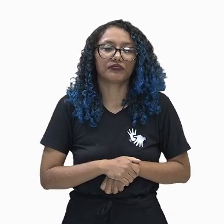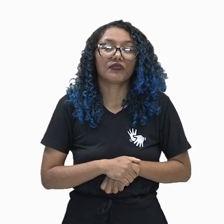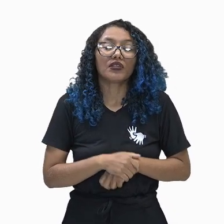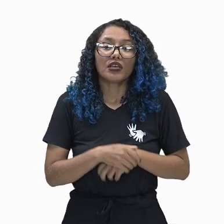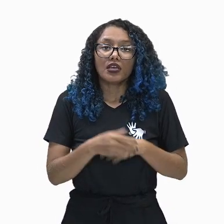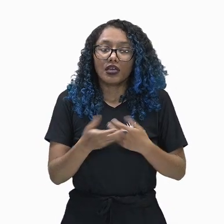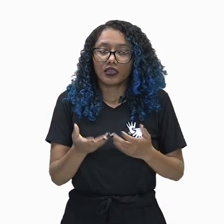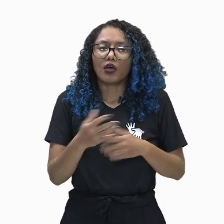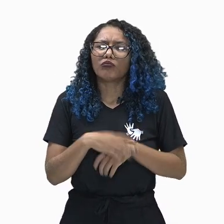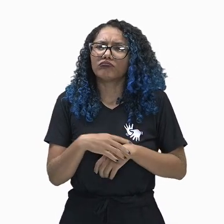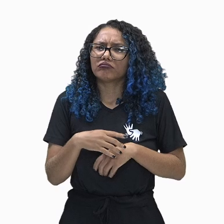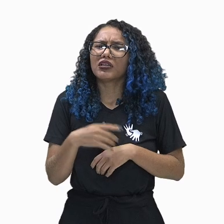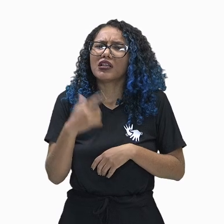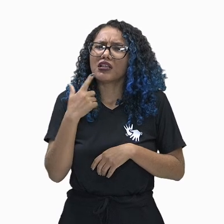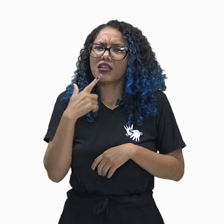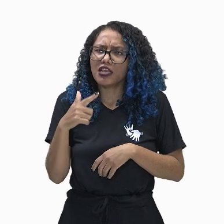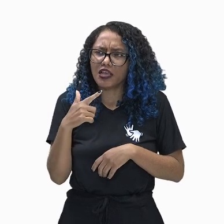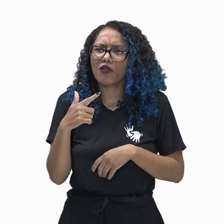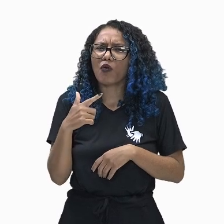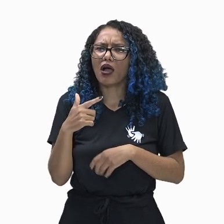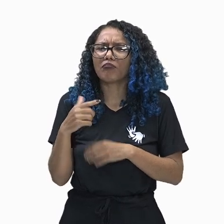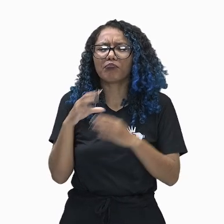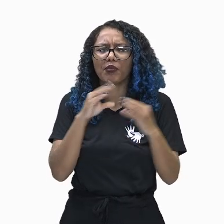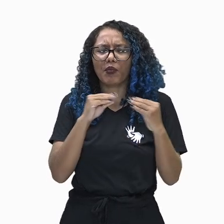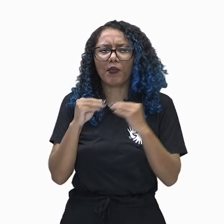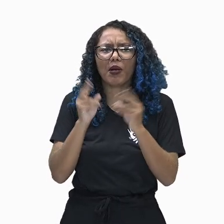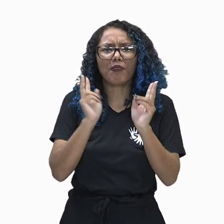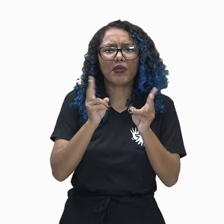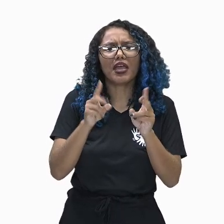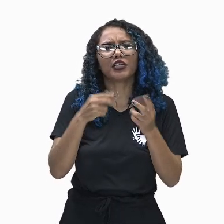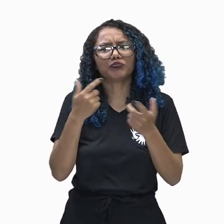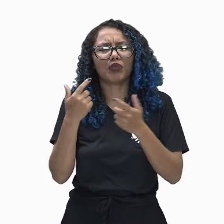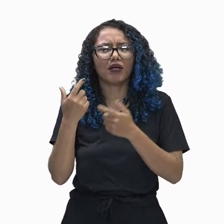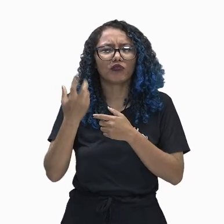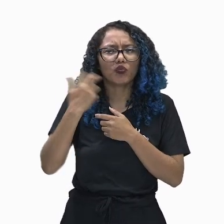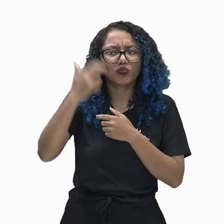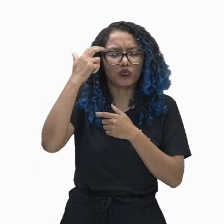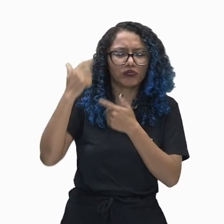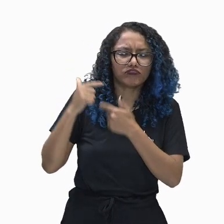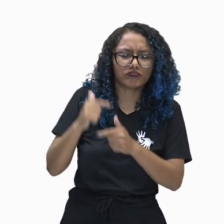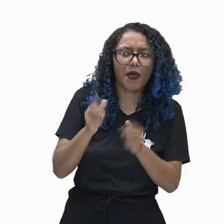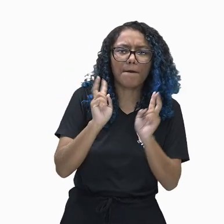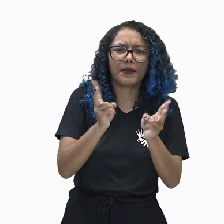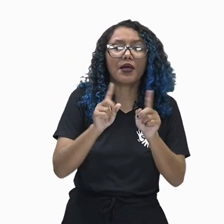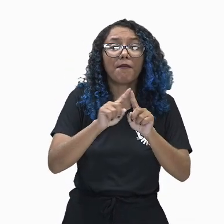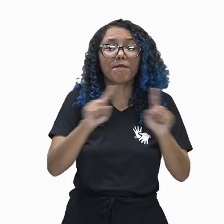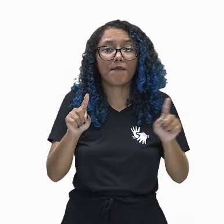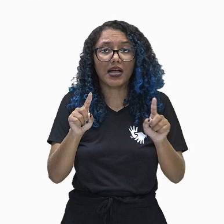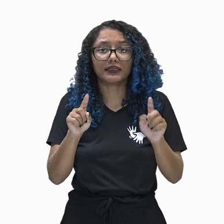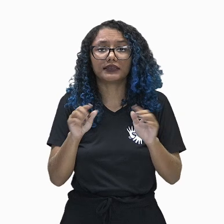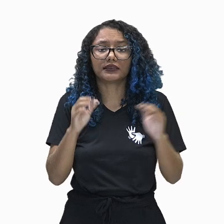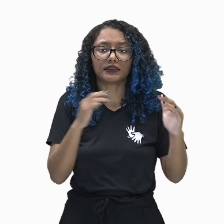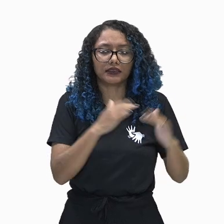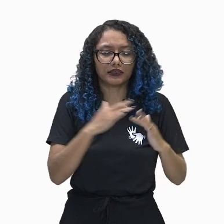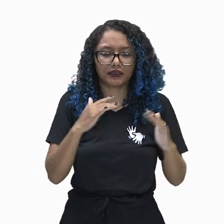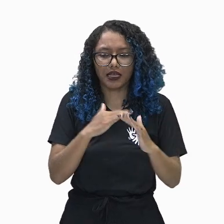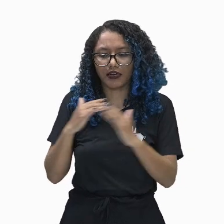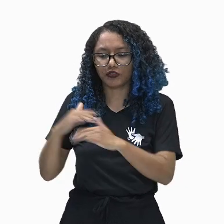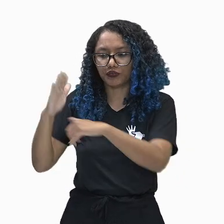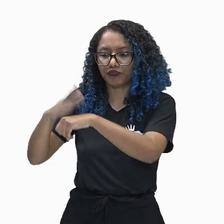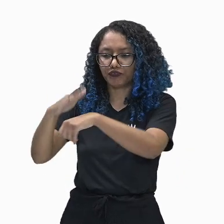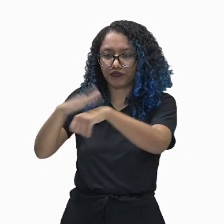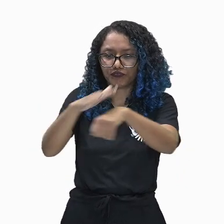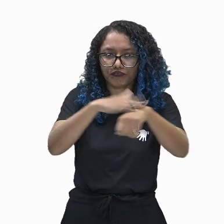falassem a mesma língua e tivessem tradições culturais comuns, as cidades elas eram independentes com